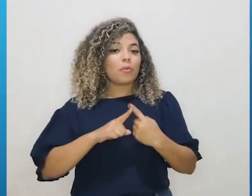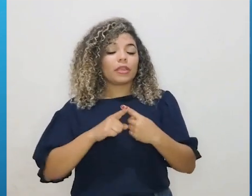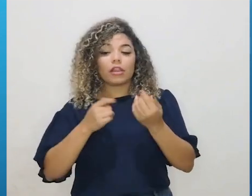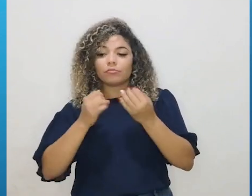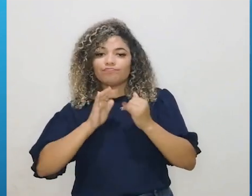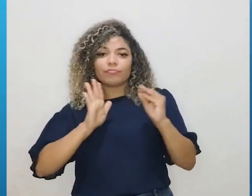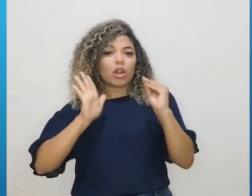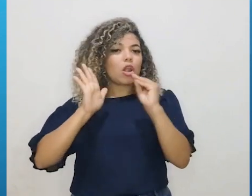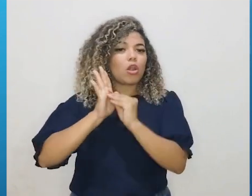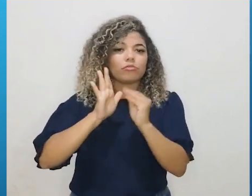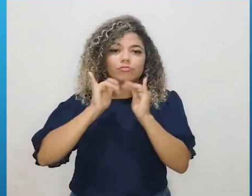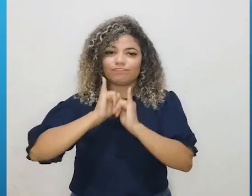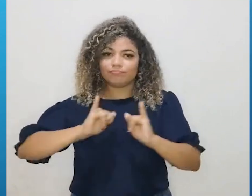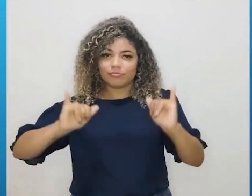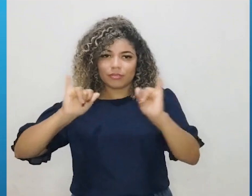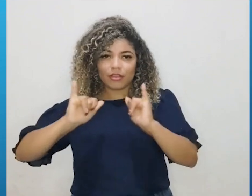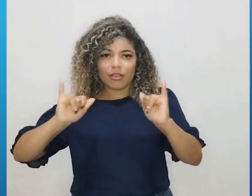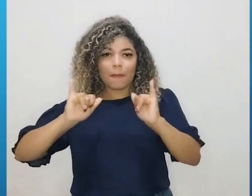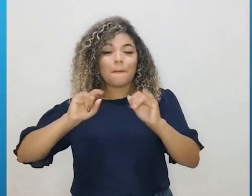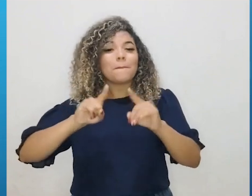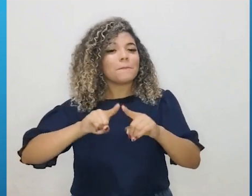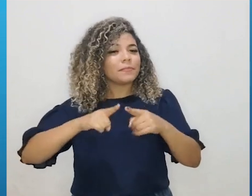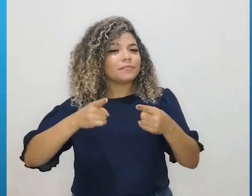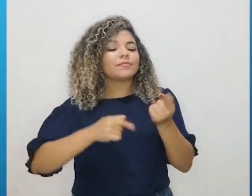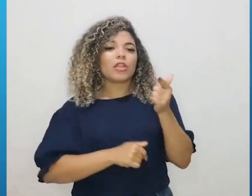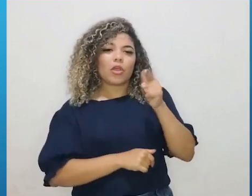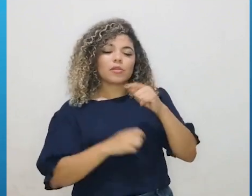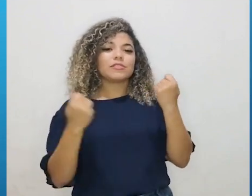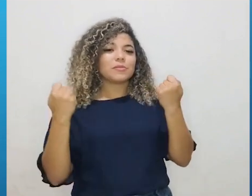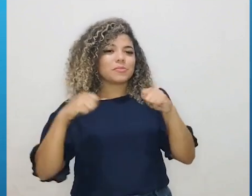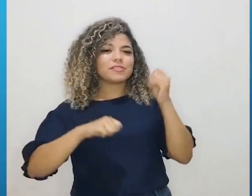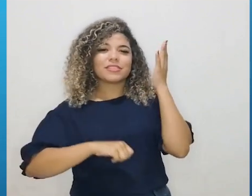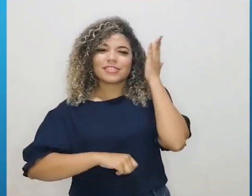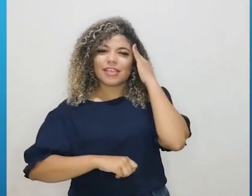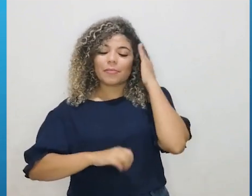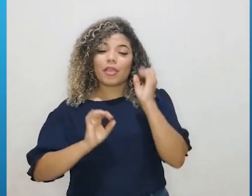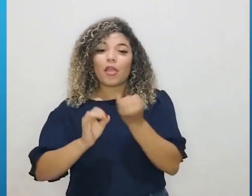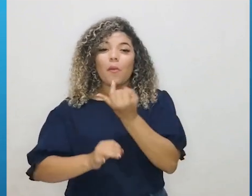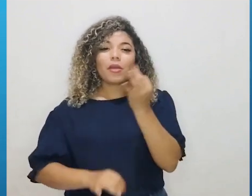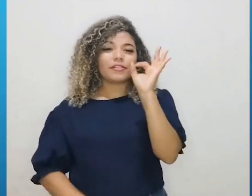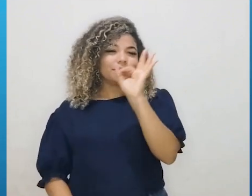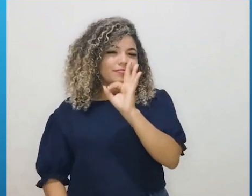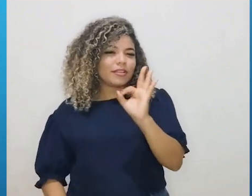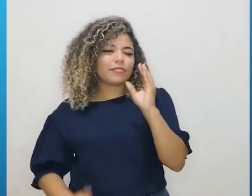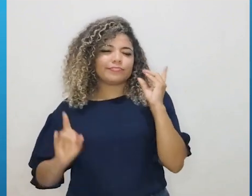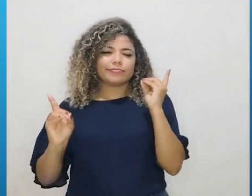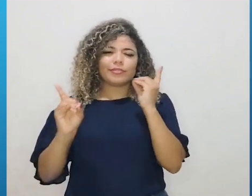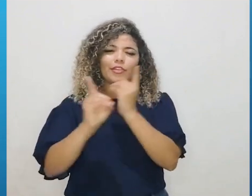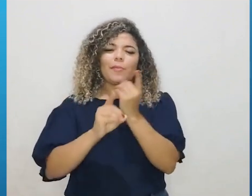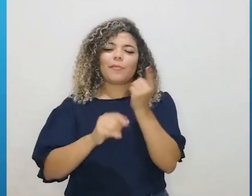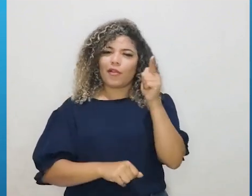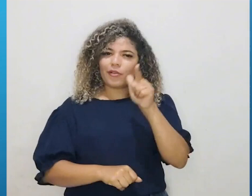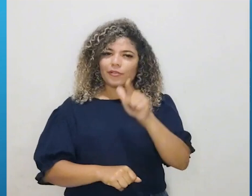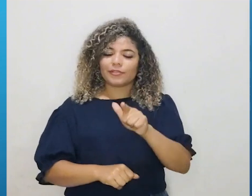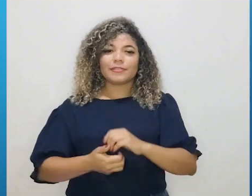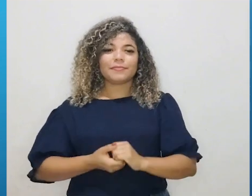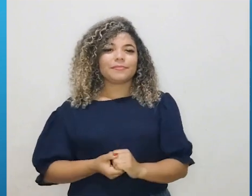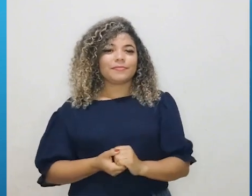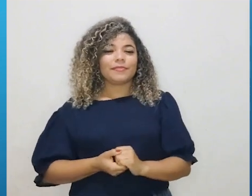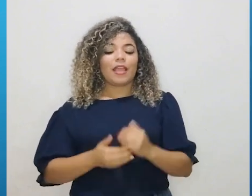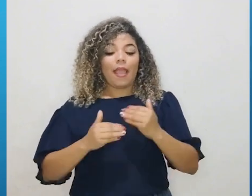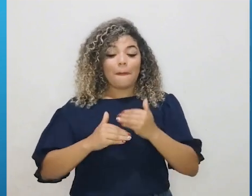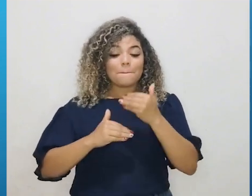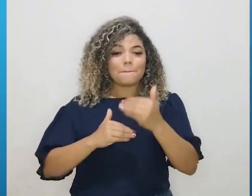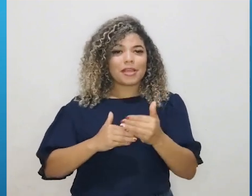colocado aqui no texto isso, mas se ele me deu essa porcentagem, eu consigo descobrir 100%. Então, a